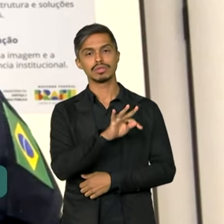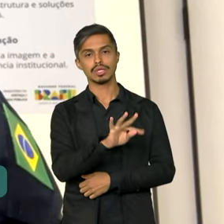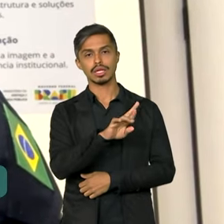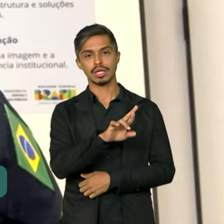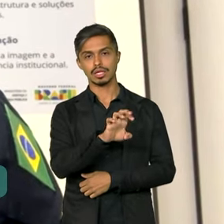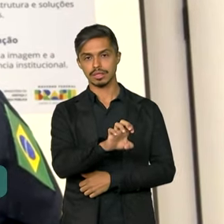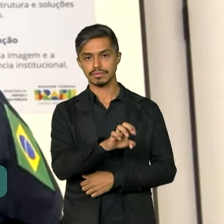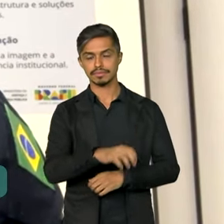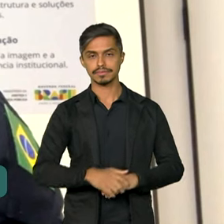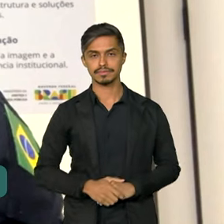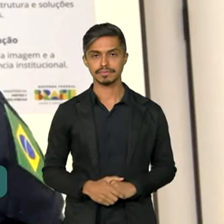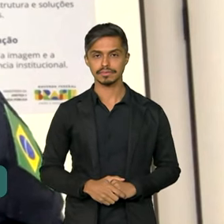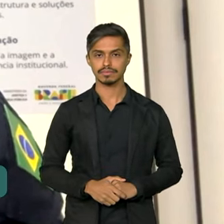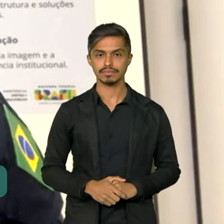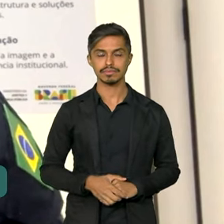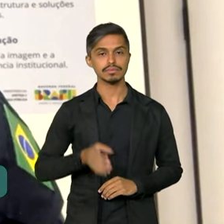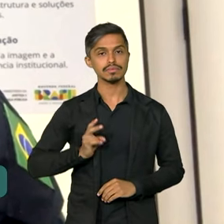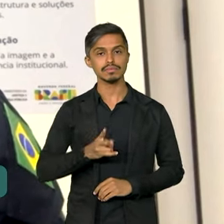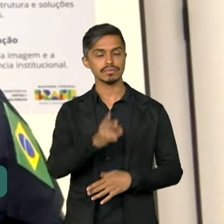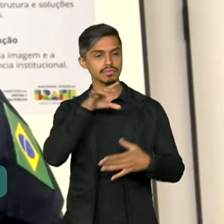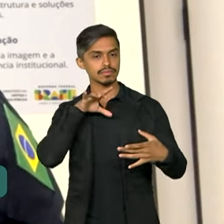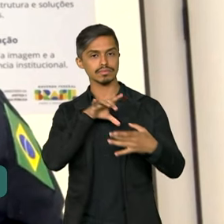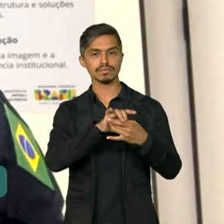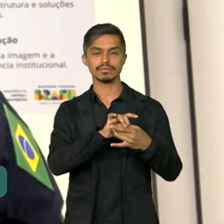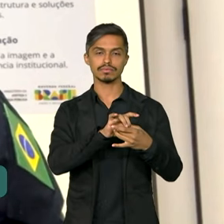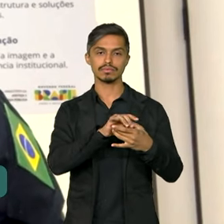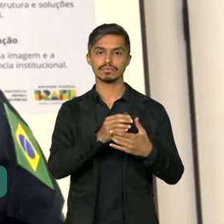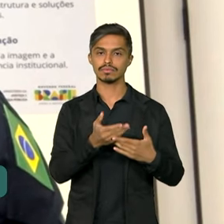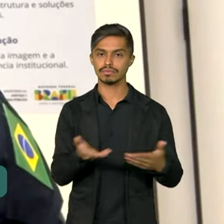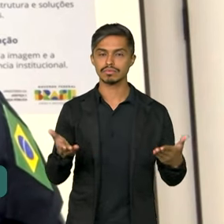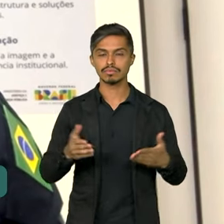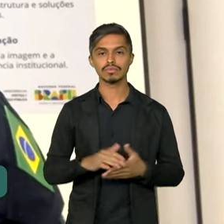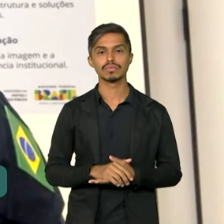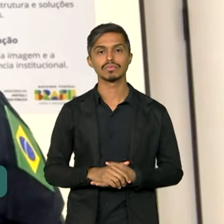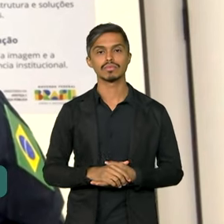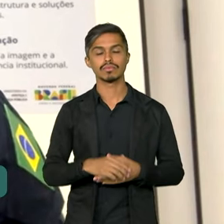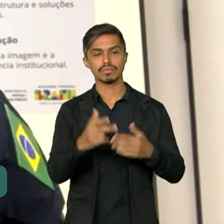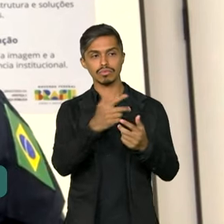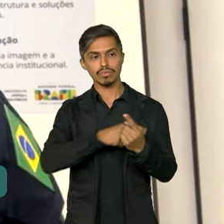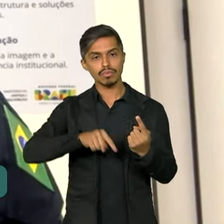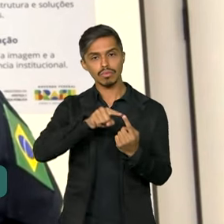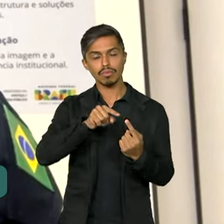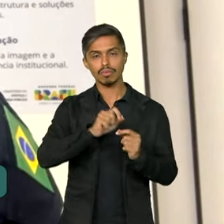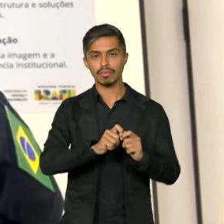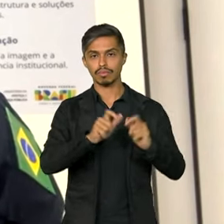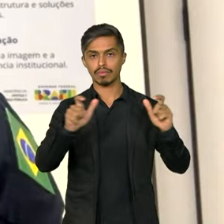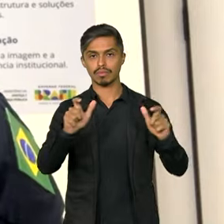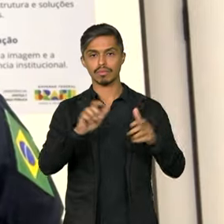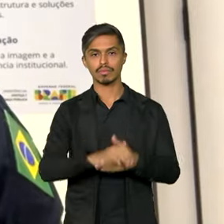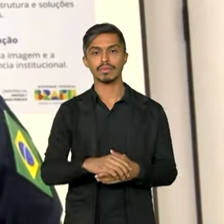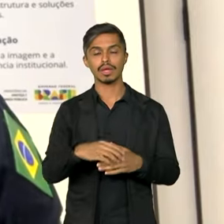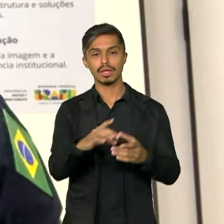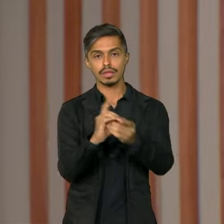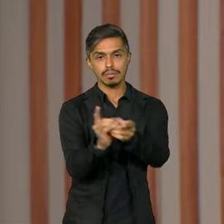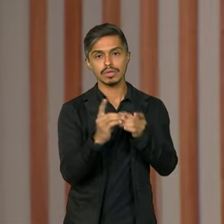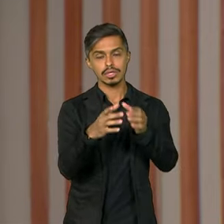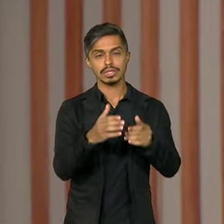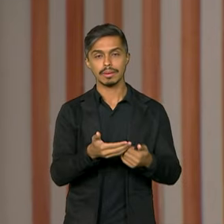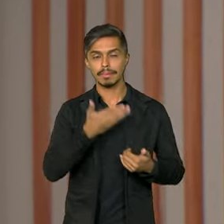Está sempre alinhado com o princípio maior, deixar brilhar a democracia.